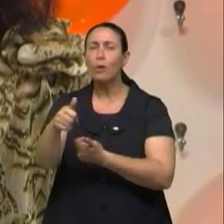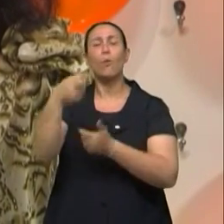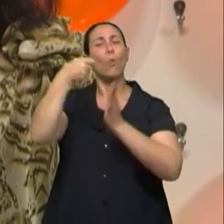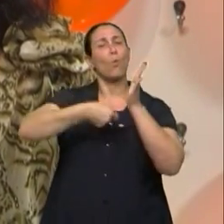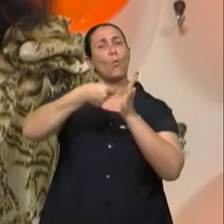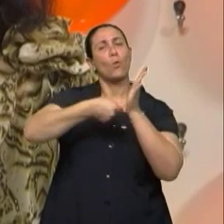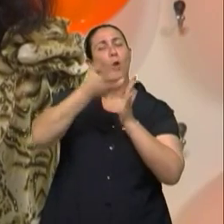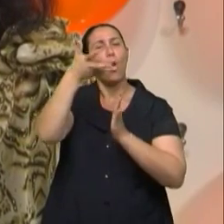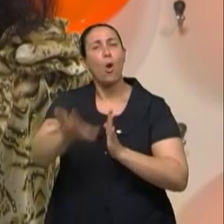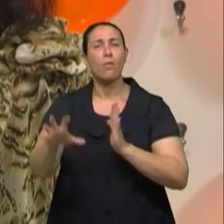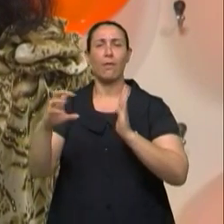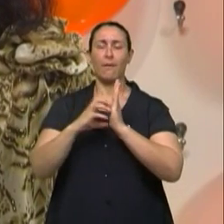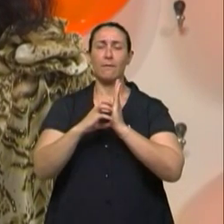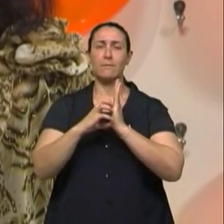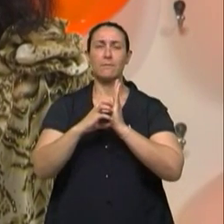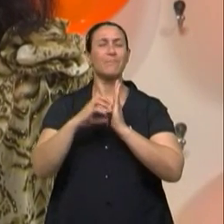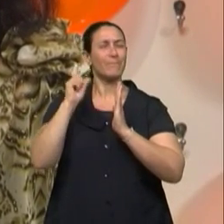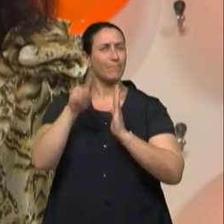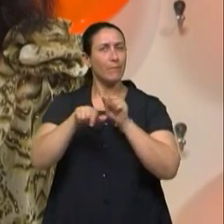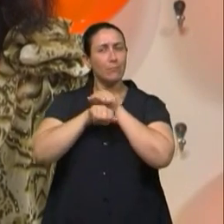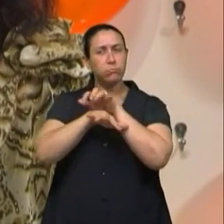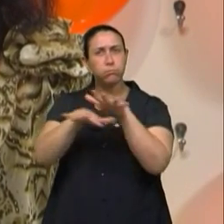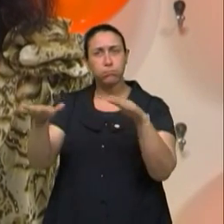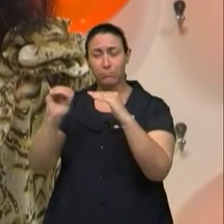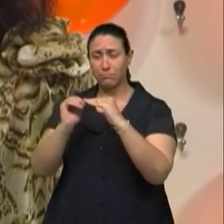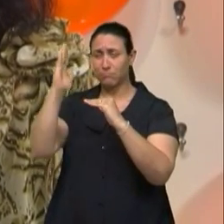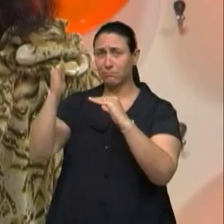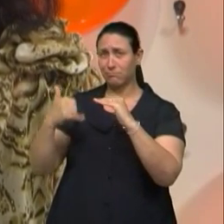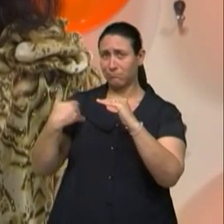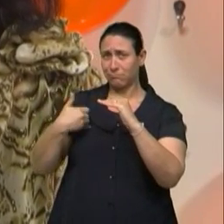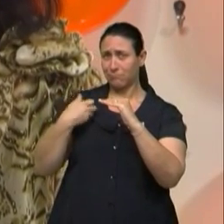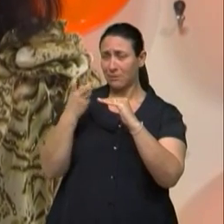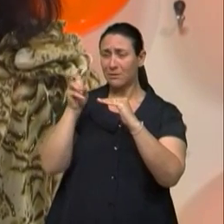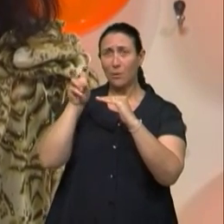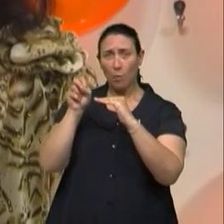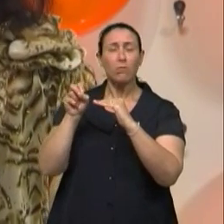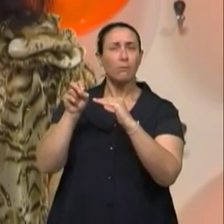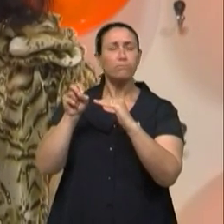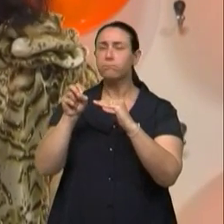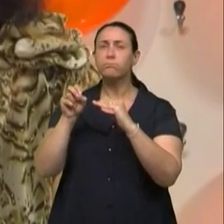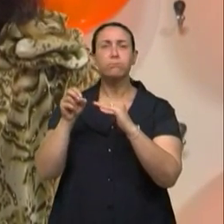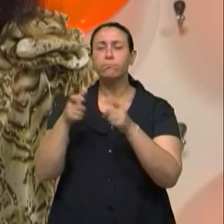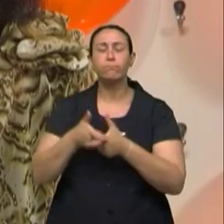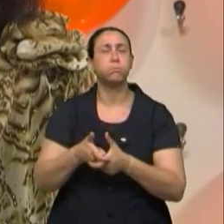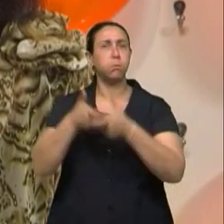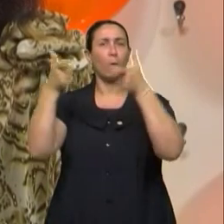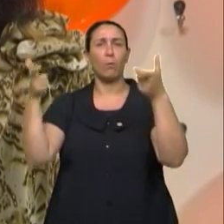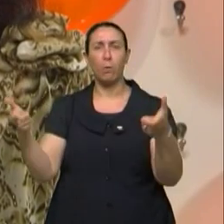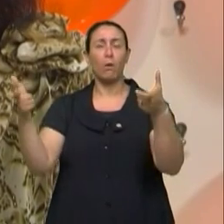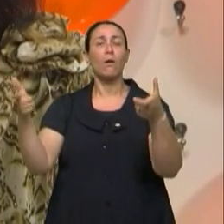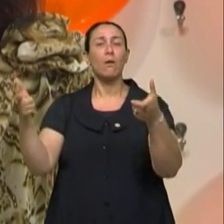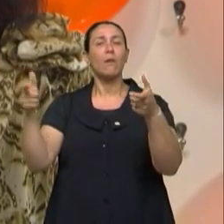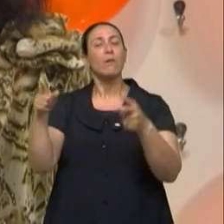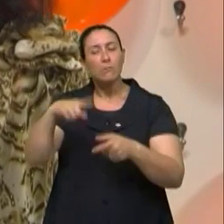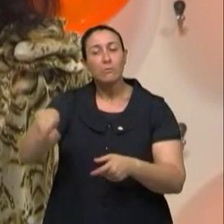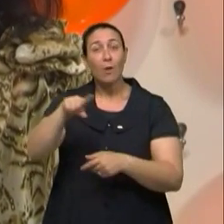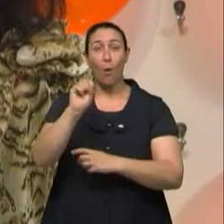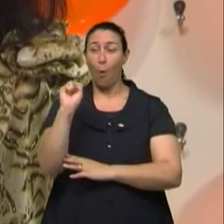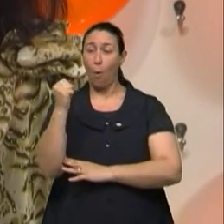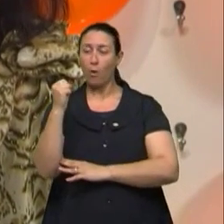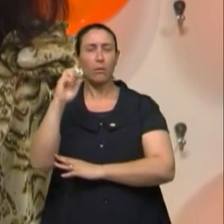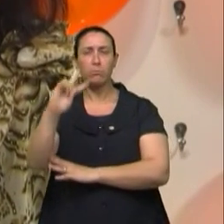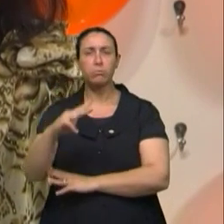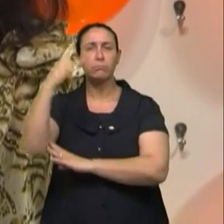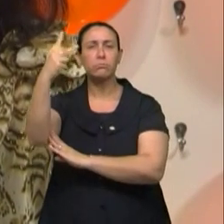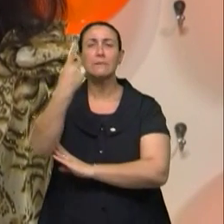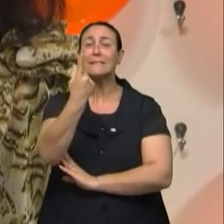AIDS. A incidência da doença em pessoas acima dos 50 anos dobrou, passando de cerca de 8 para